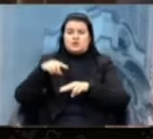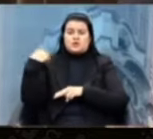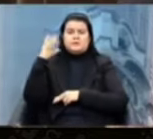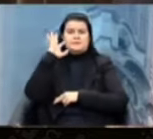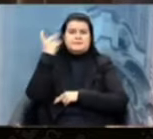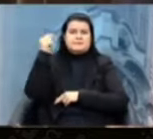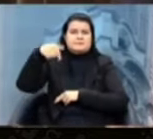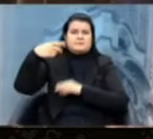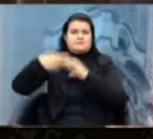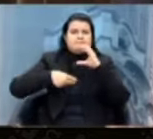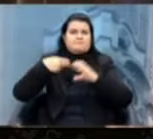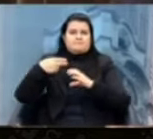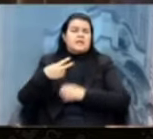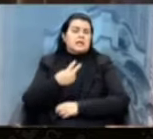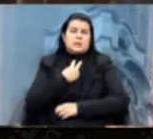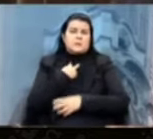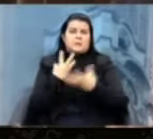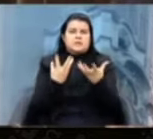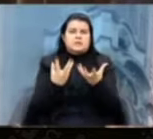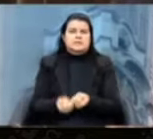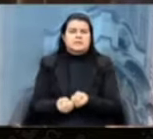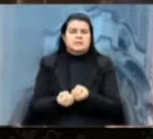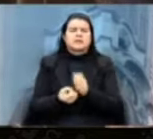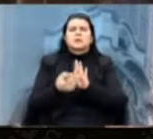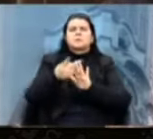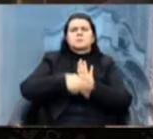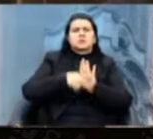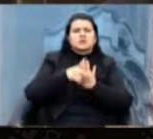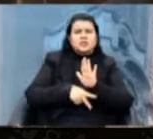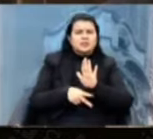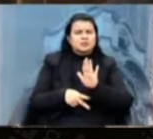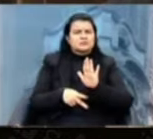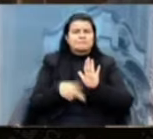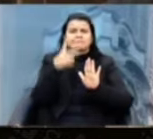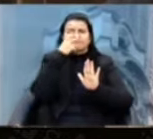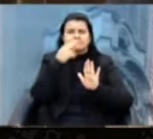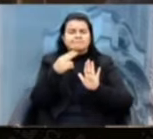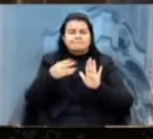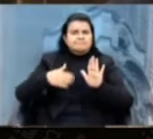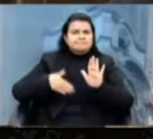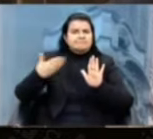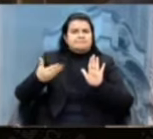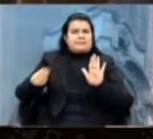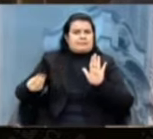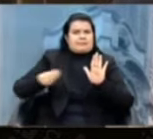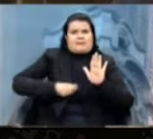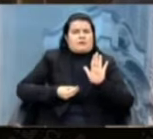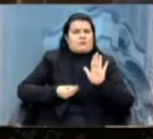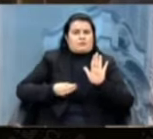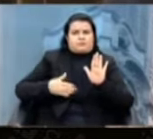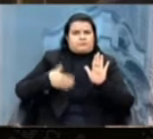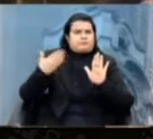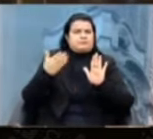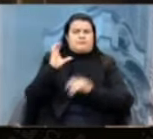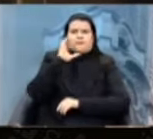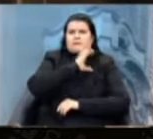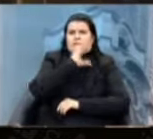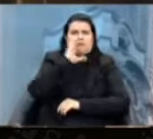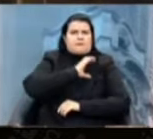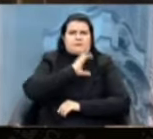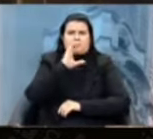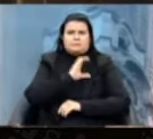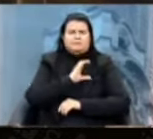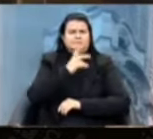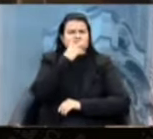aceitar que um projeto que vem de forma assodada, de forma agressiva, se utilizando do